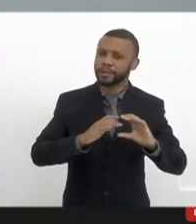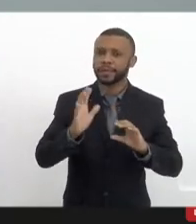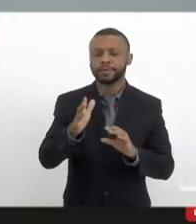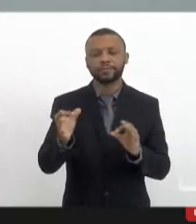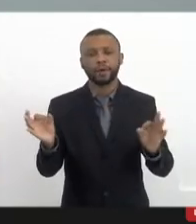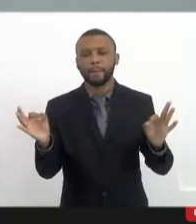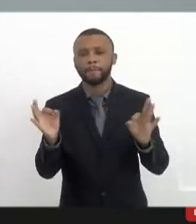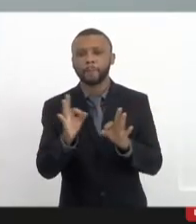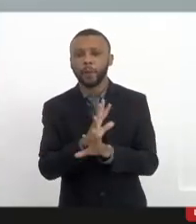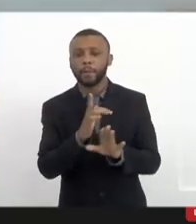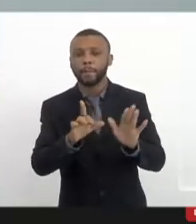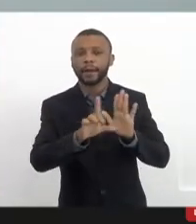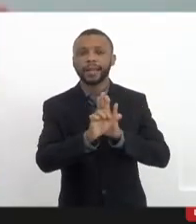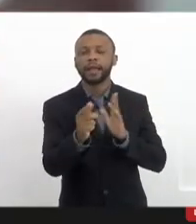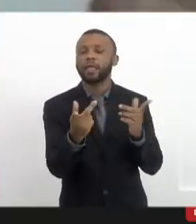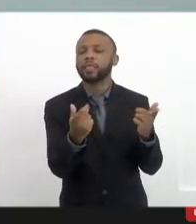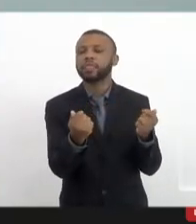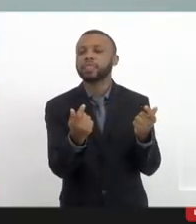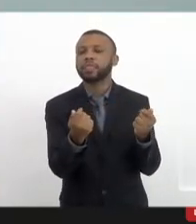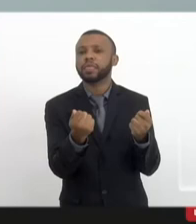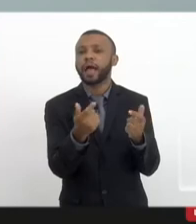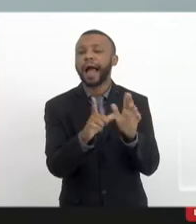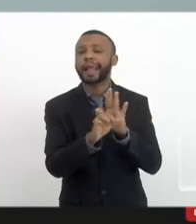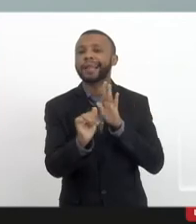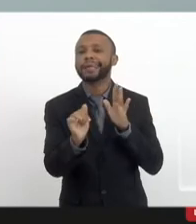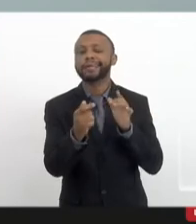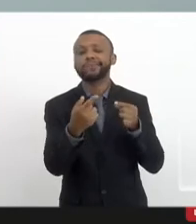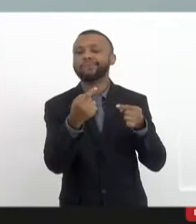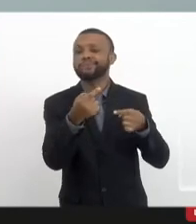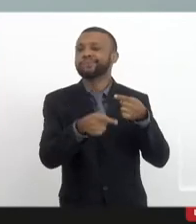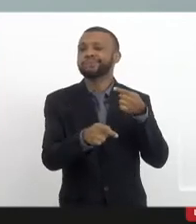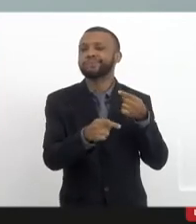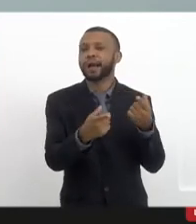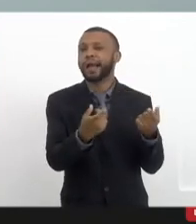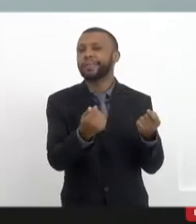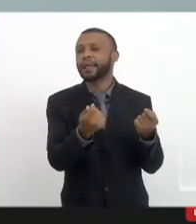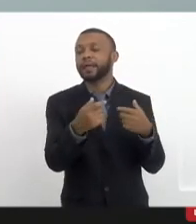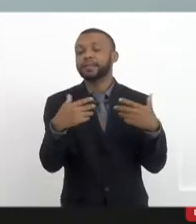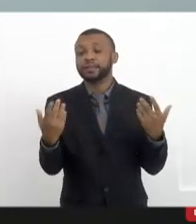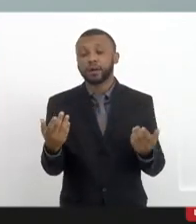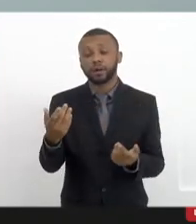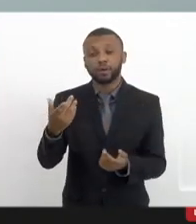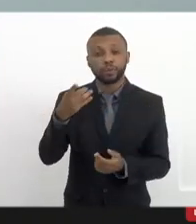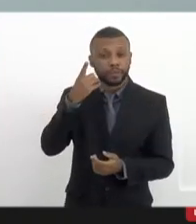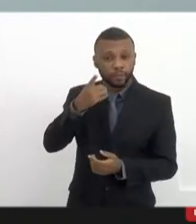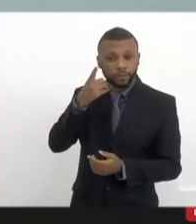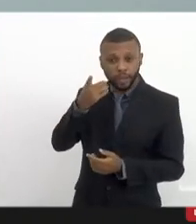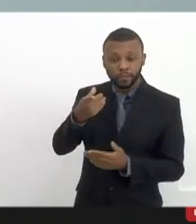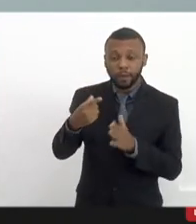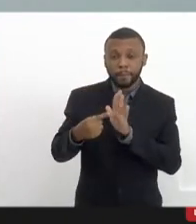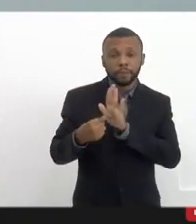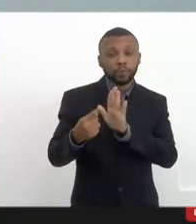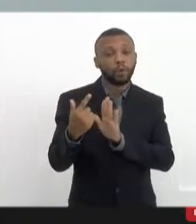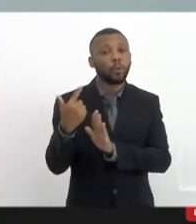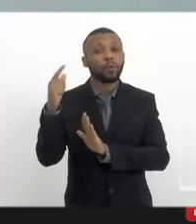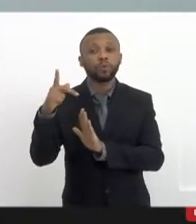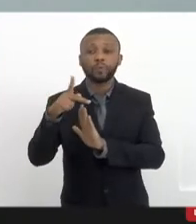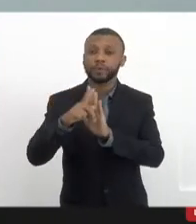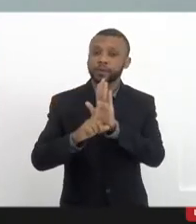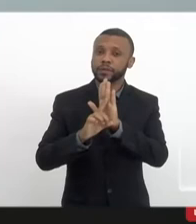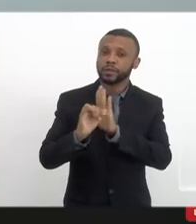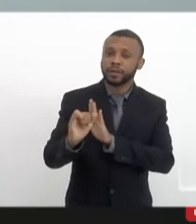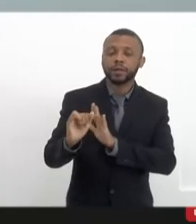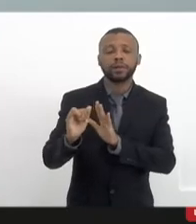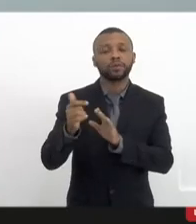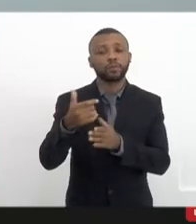É uma lei morta, é uma lei que está em vigor, mas não serve para nada. Então, aí o Mink anunciou aqui que apresentou um outro projeto de lei sobre o Conselho